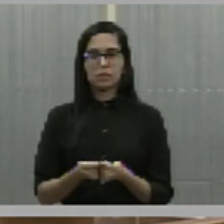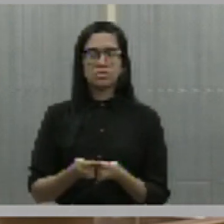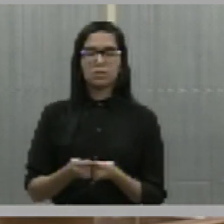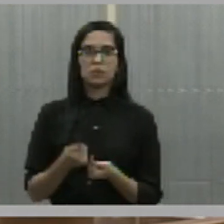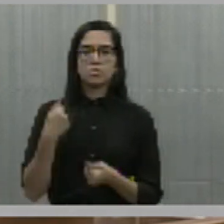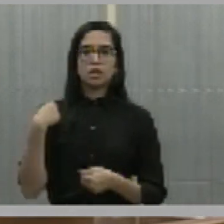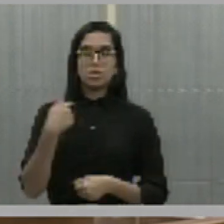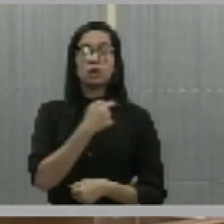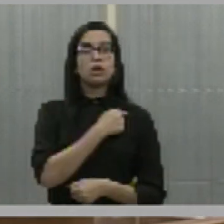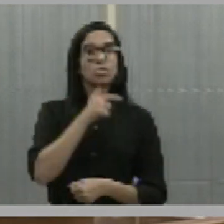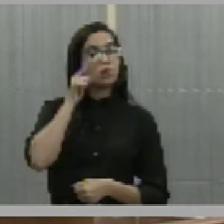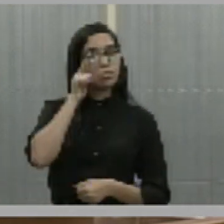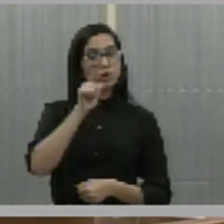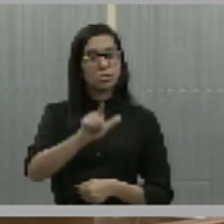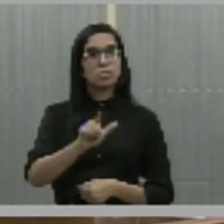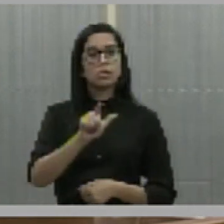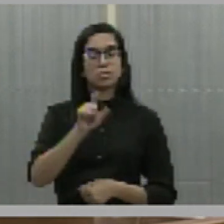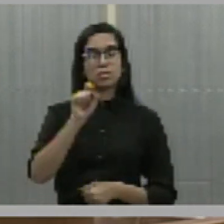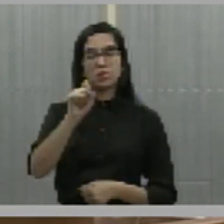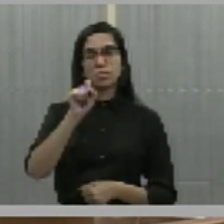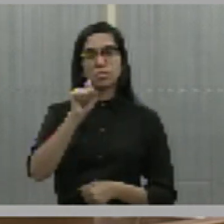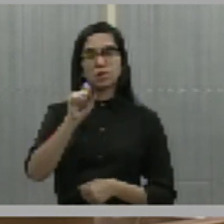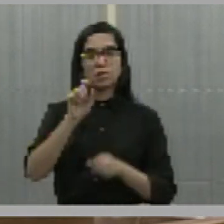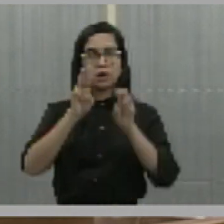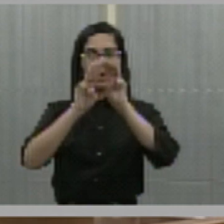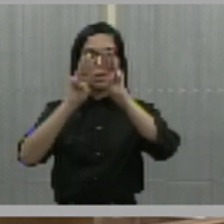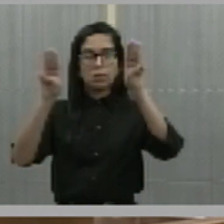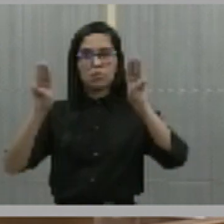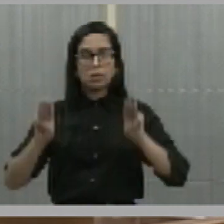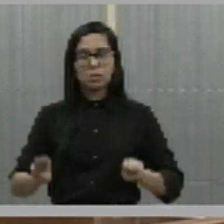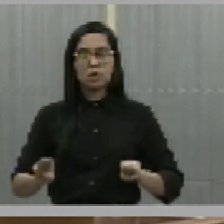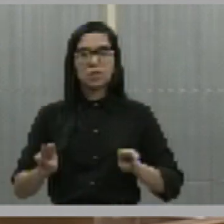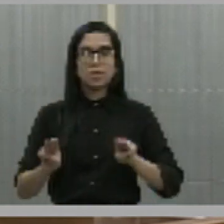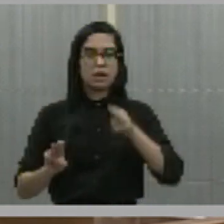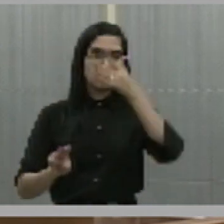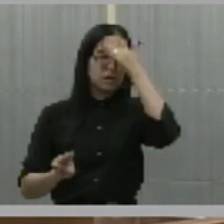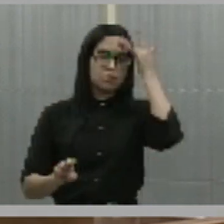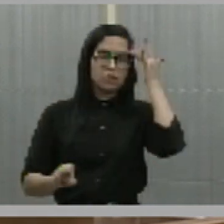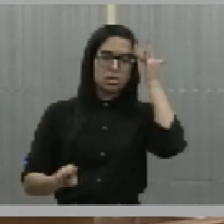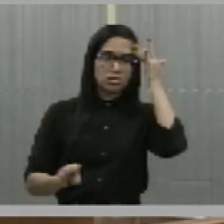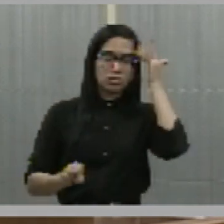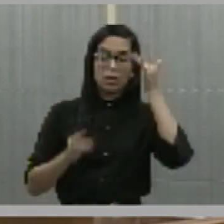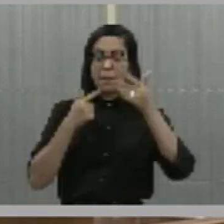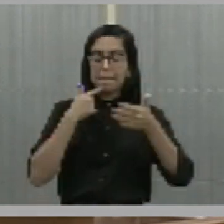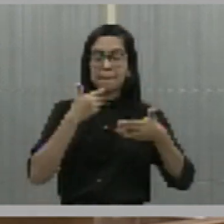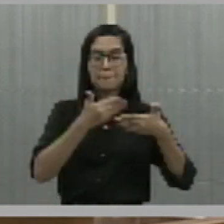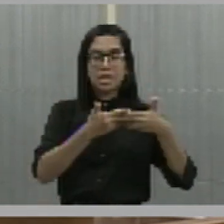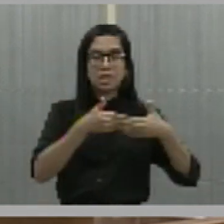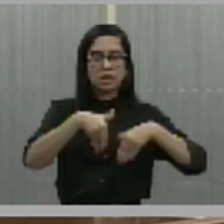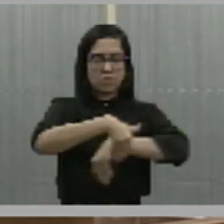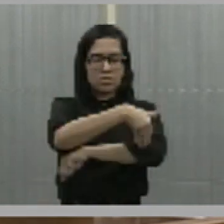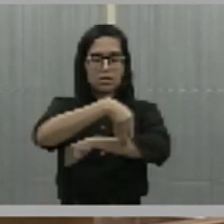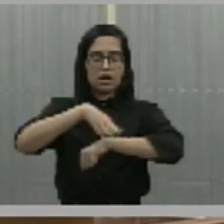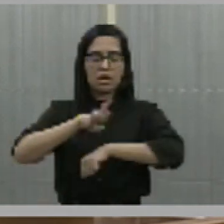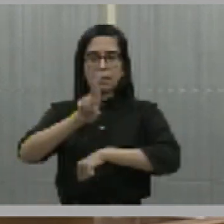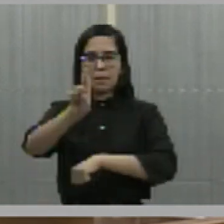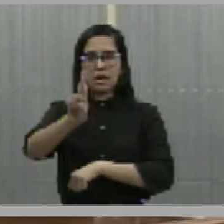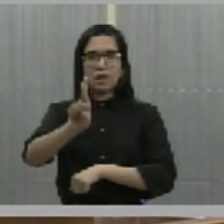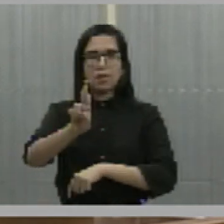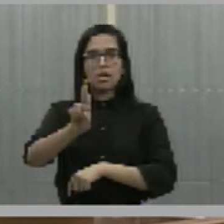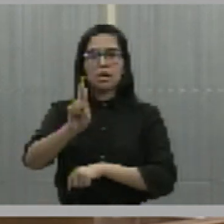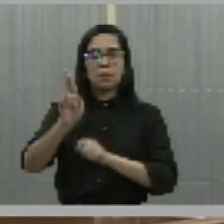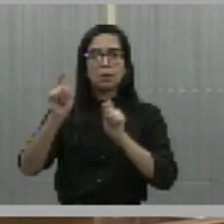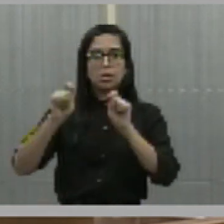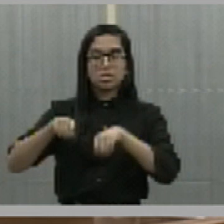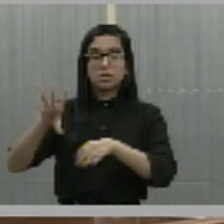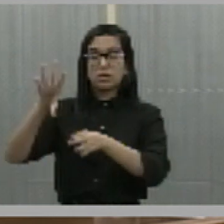nós vamos proporcionar que nós tenhamos um museu onde as pessoas passem ali à margem da BR, possam ter, dentro desse